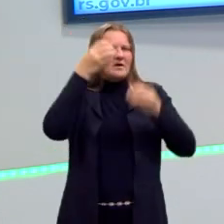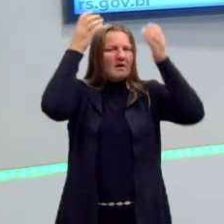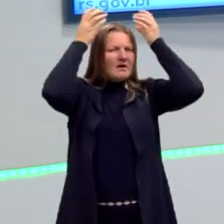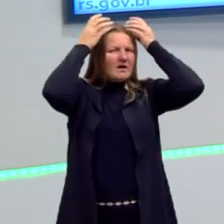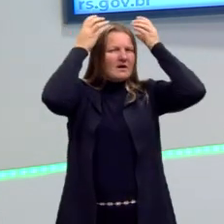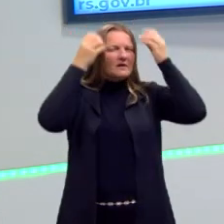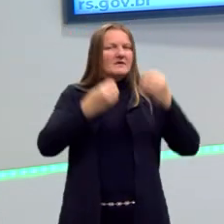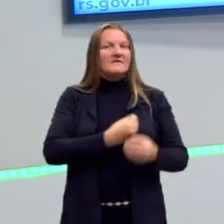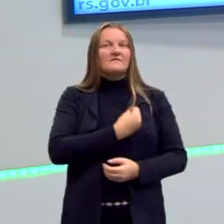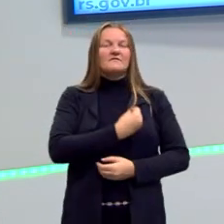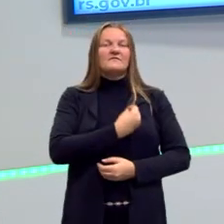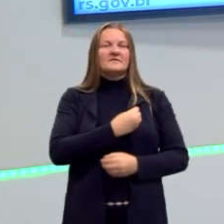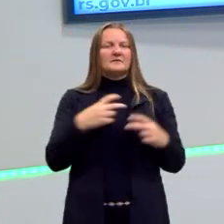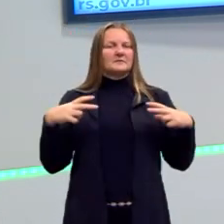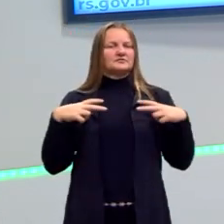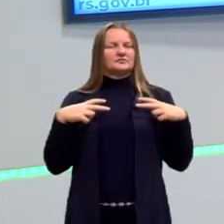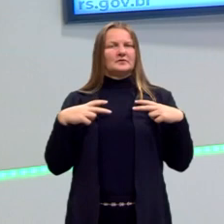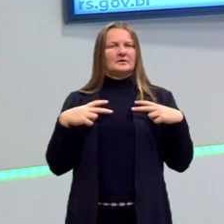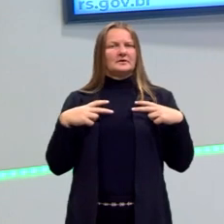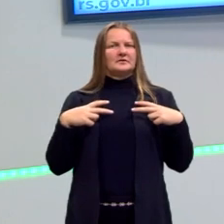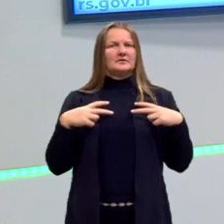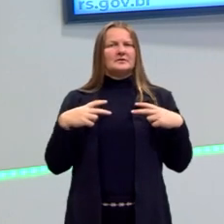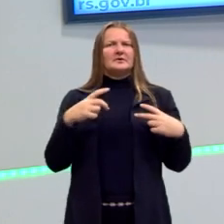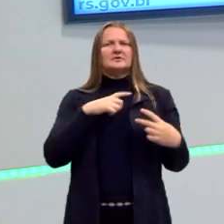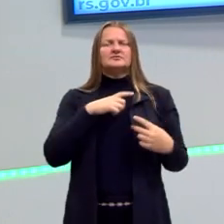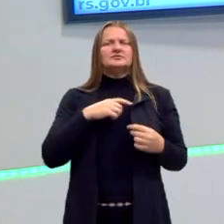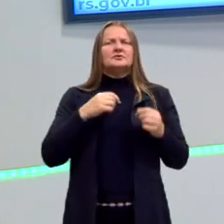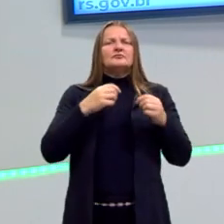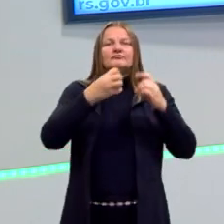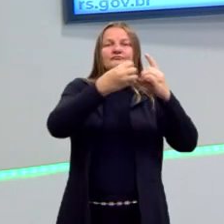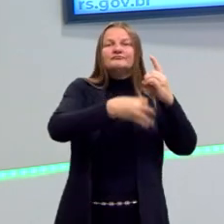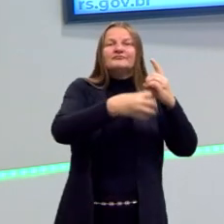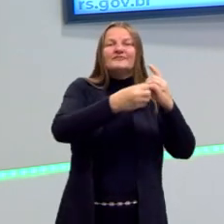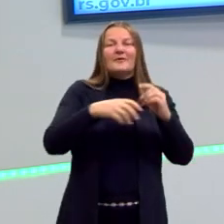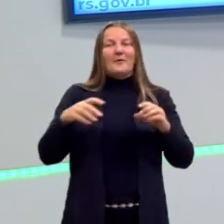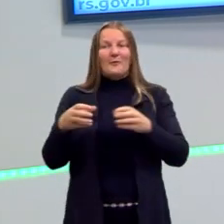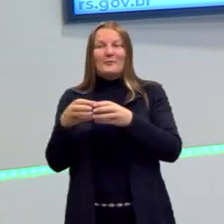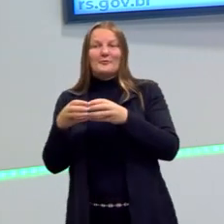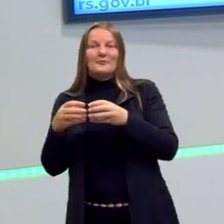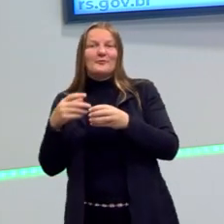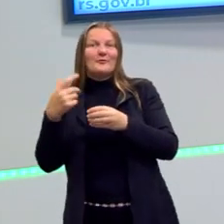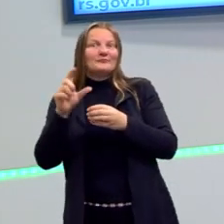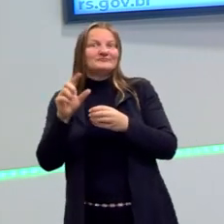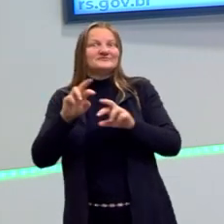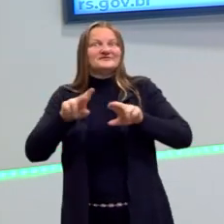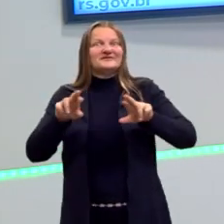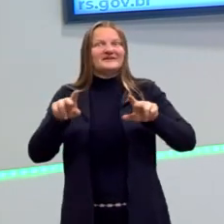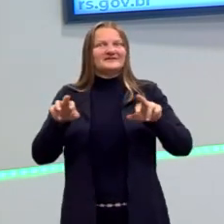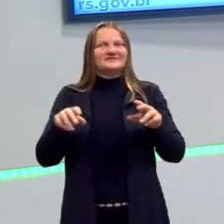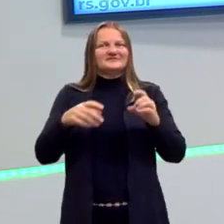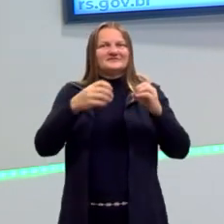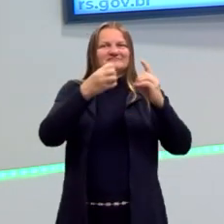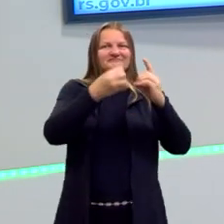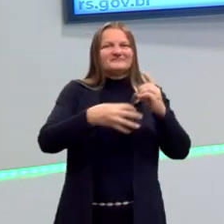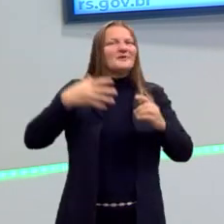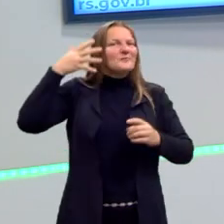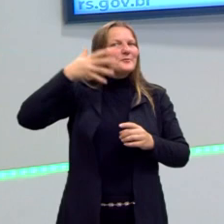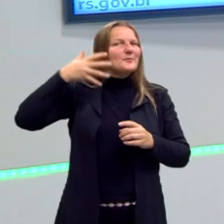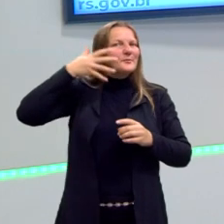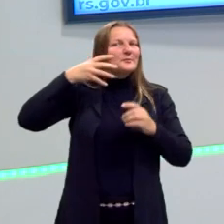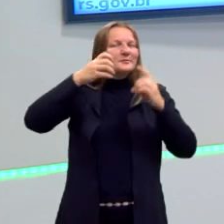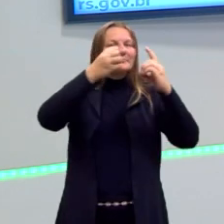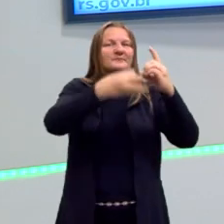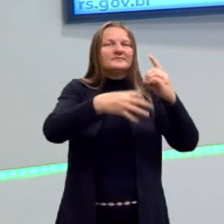reis, na vida particular, na vida privada, tinham um discurso. E na vida pública, tinha um outro discurso. Sempre que